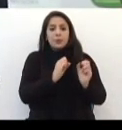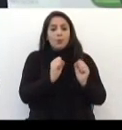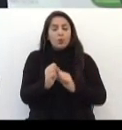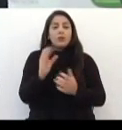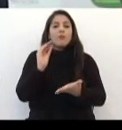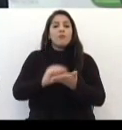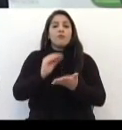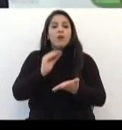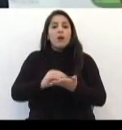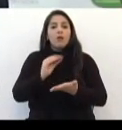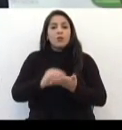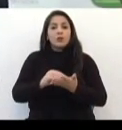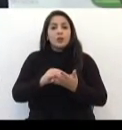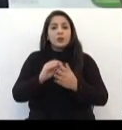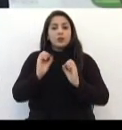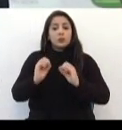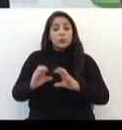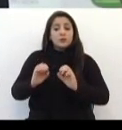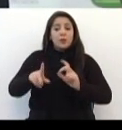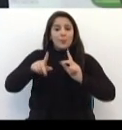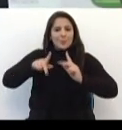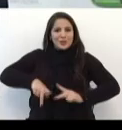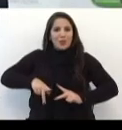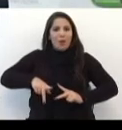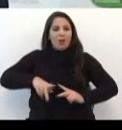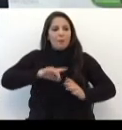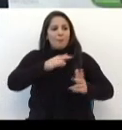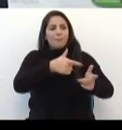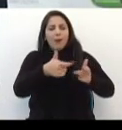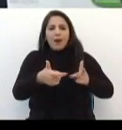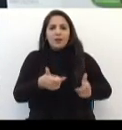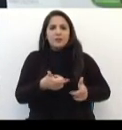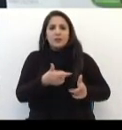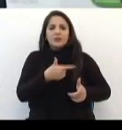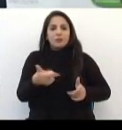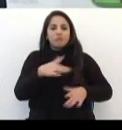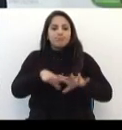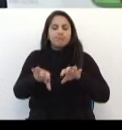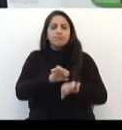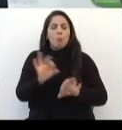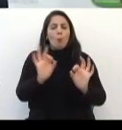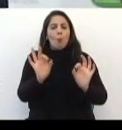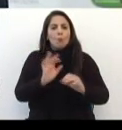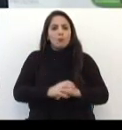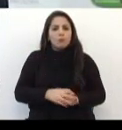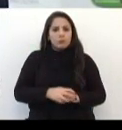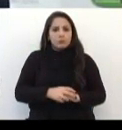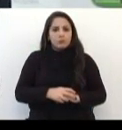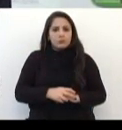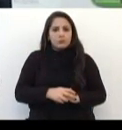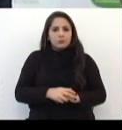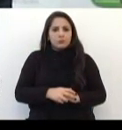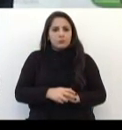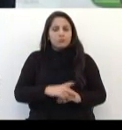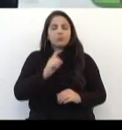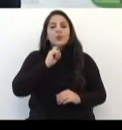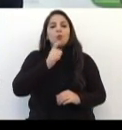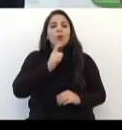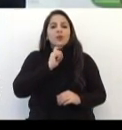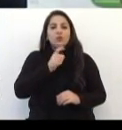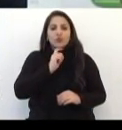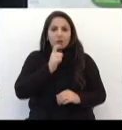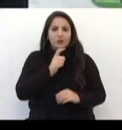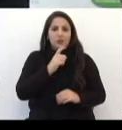educação Que essas pessoas Infelizmente Não são formadas Não adianta